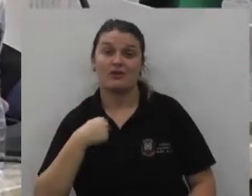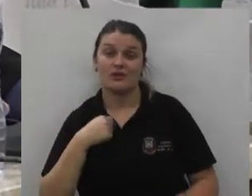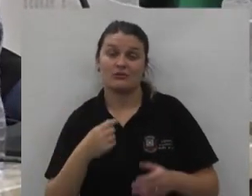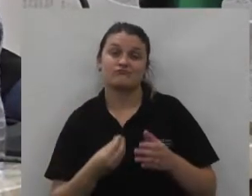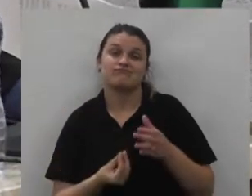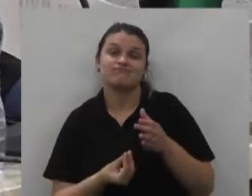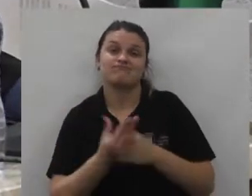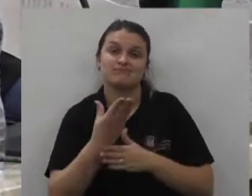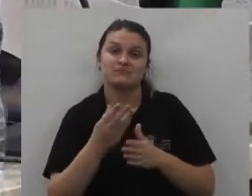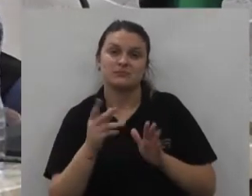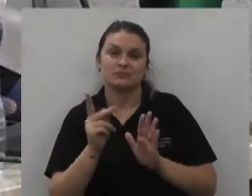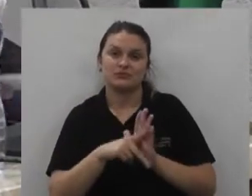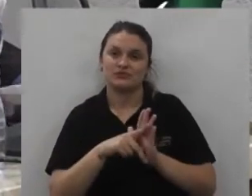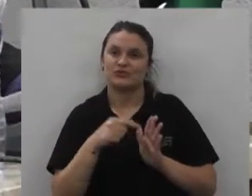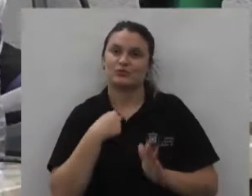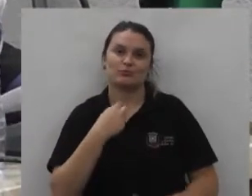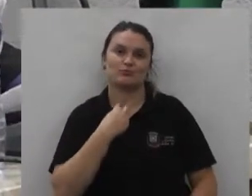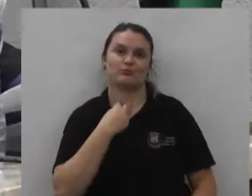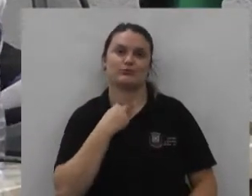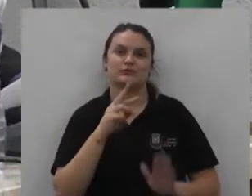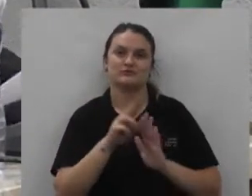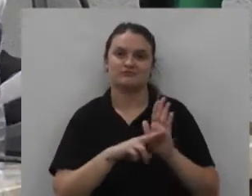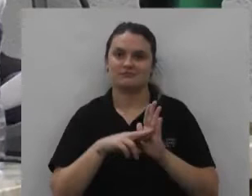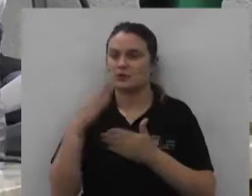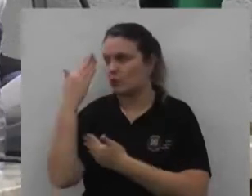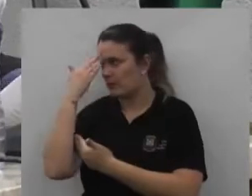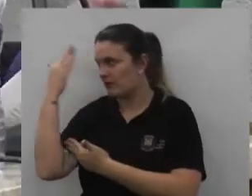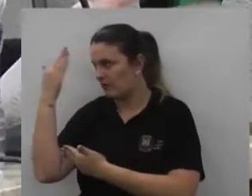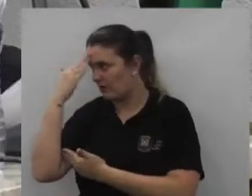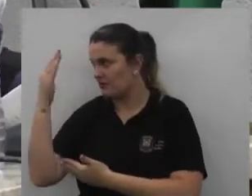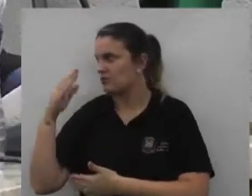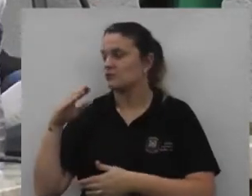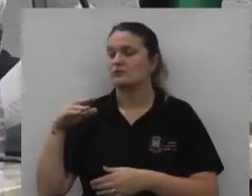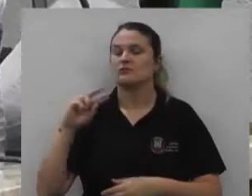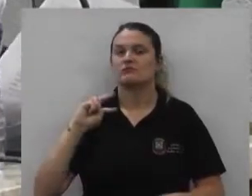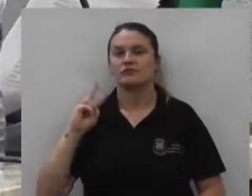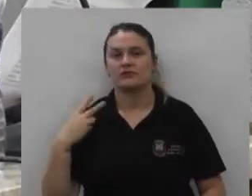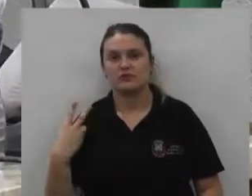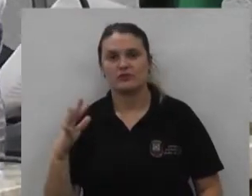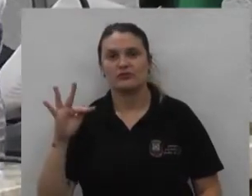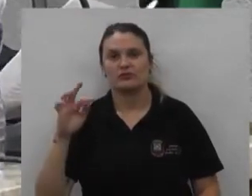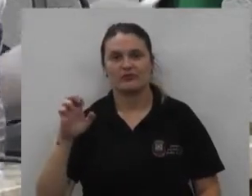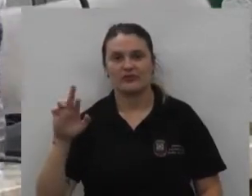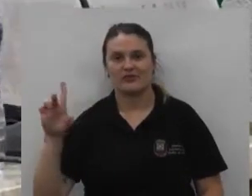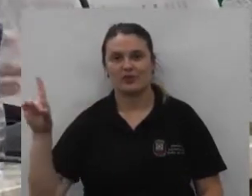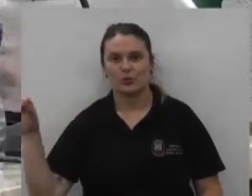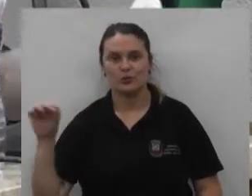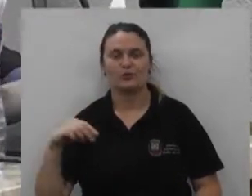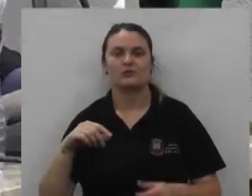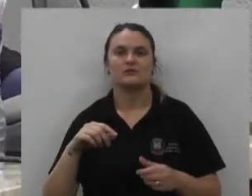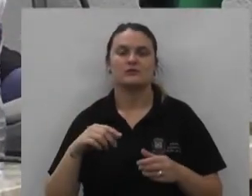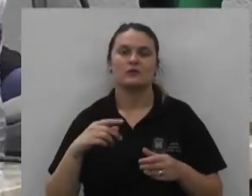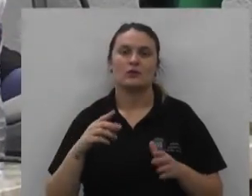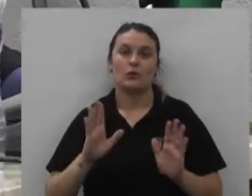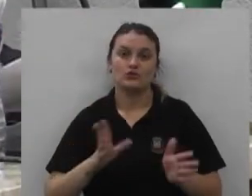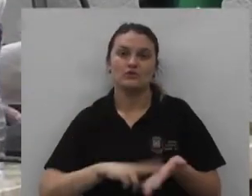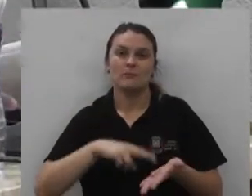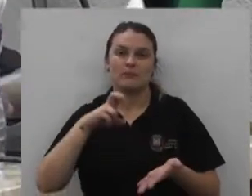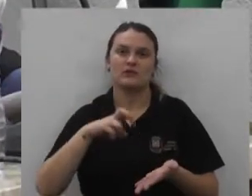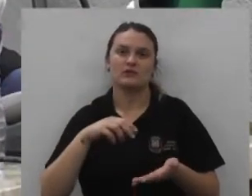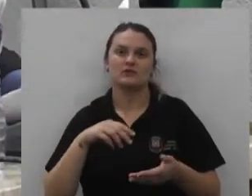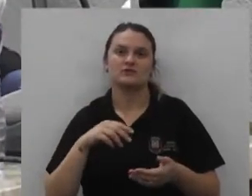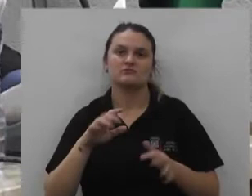autores do projeto não posso ser o relator então quero agradecer pelo ágil trabalho deu o parecer logo pela manhã